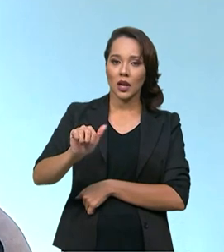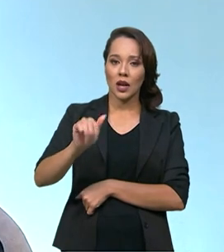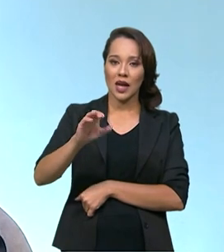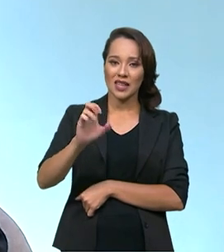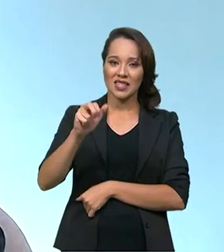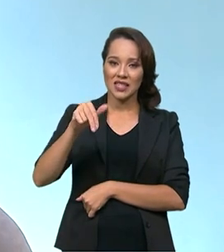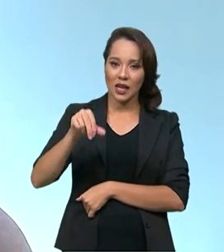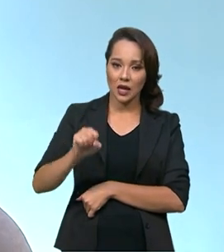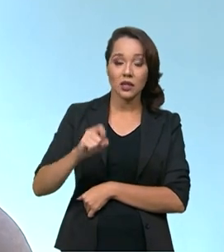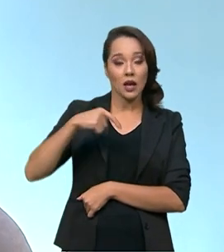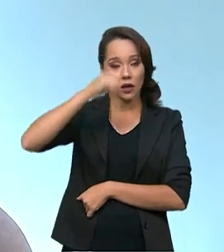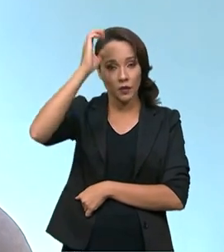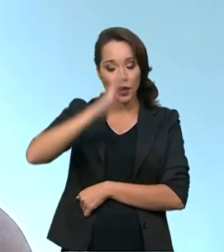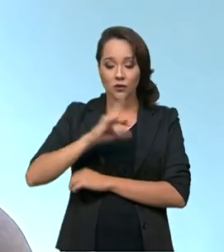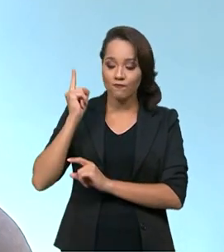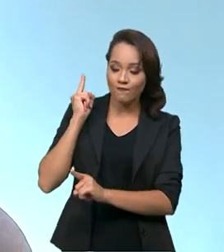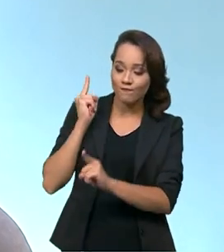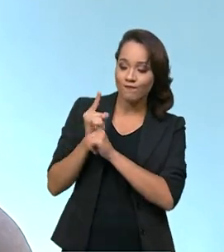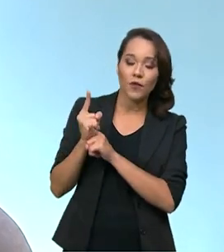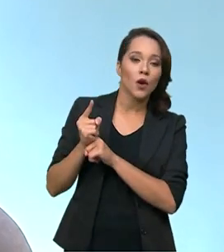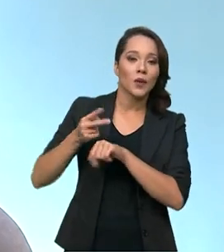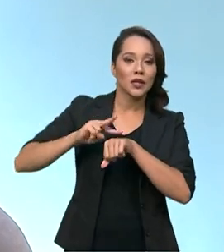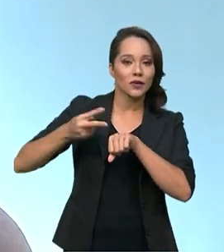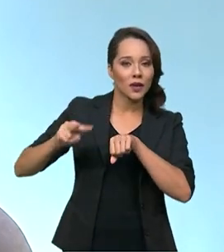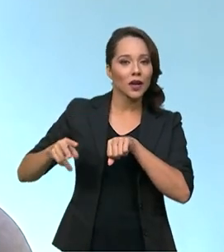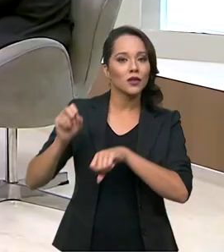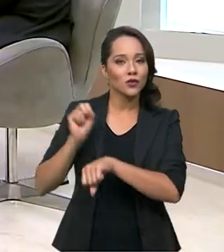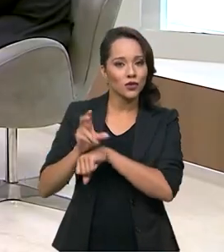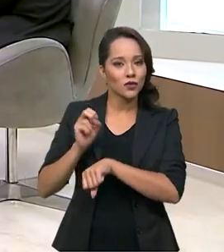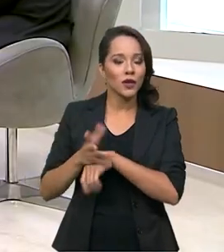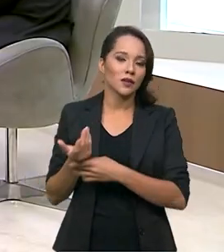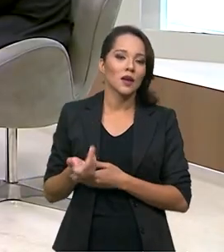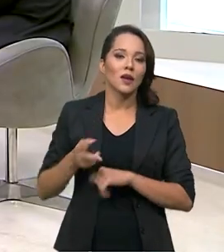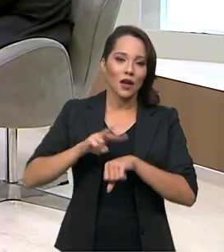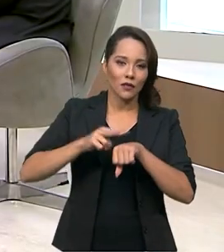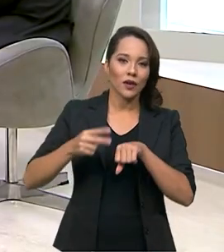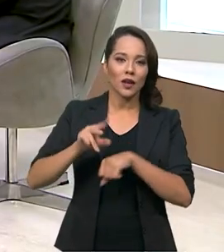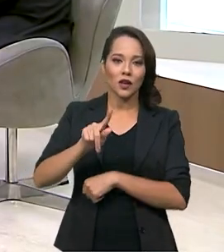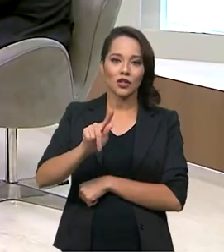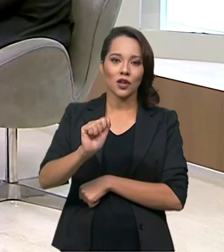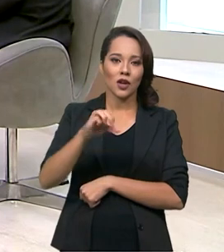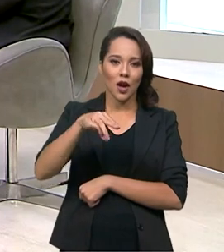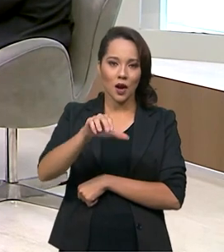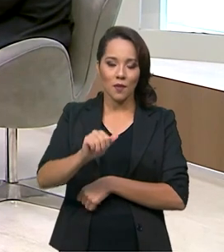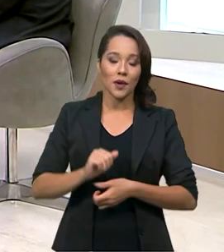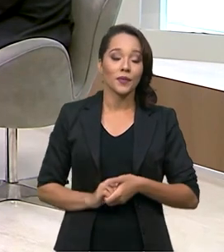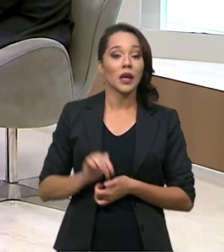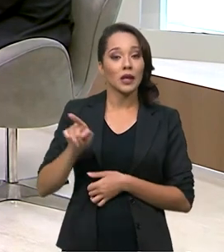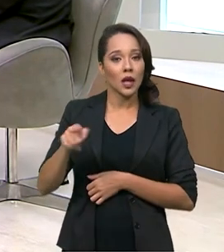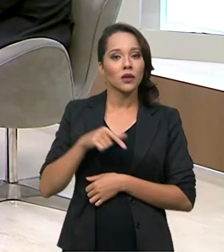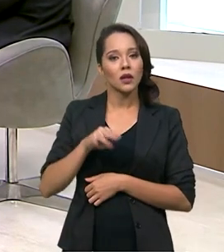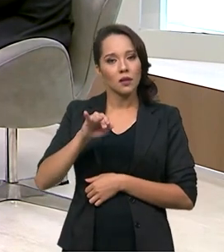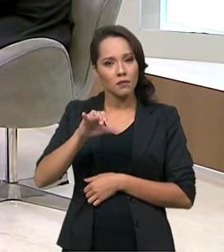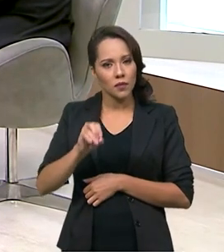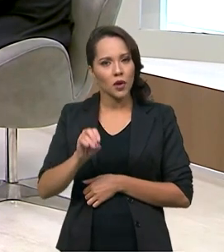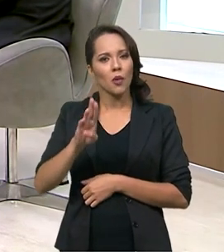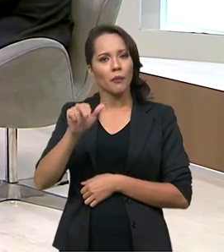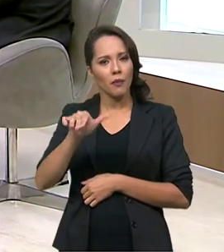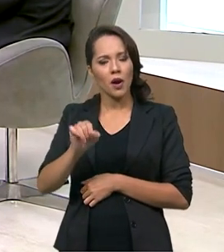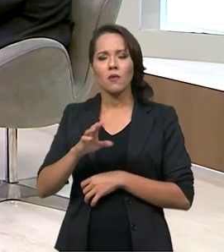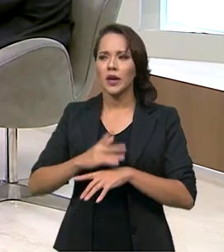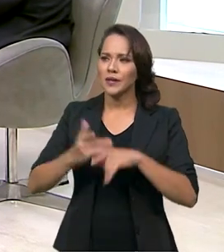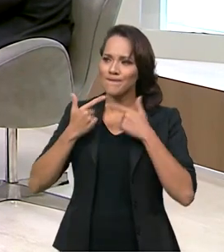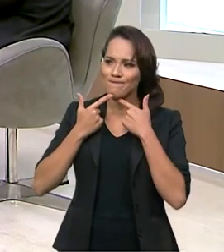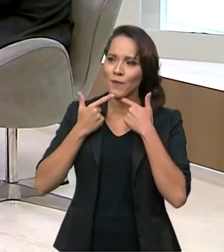aqui no Brasil, nós identificamos uma das variantes desse vírus, a variante Gama. Então, ter esse Biobanco é uma aposta